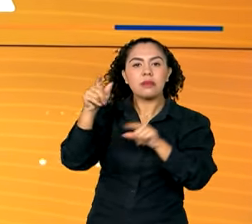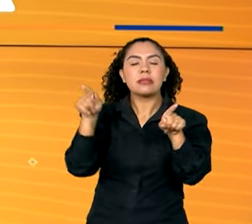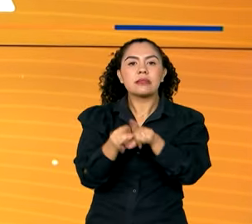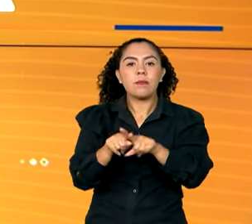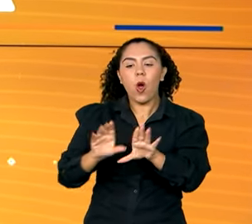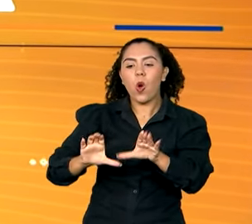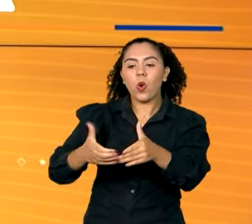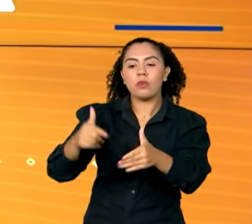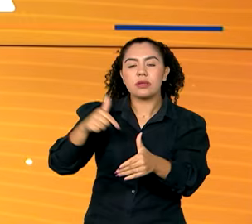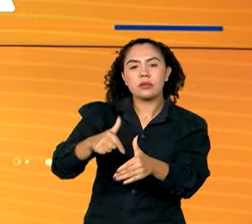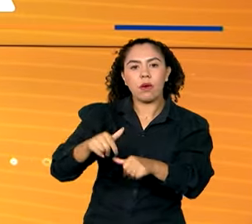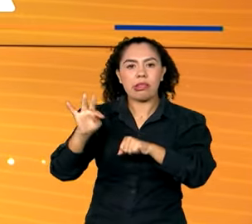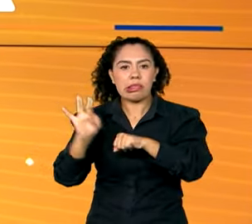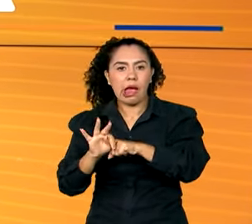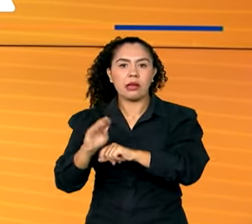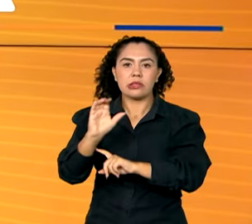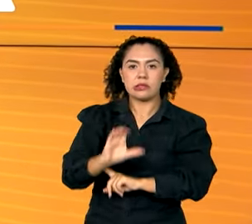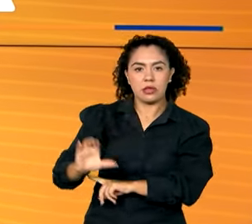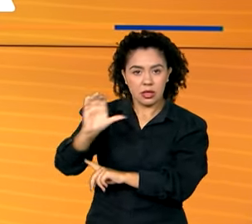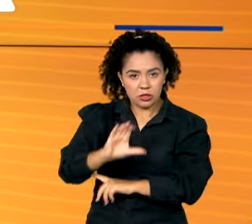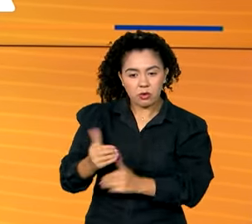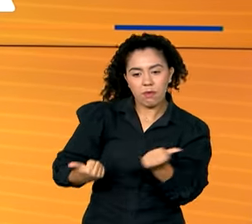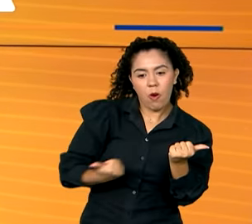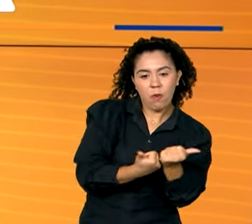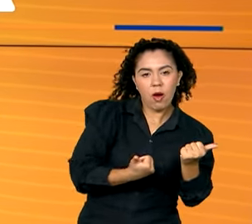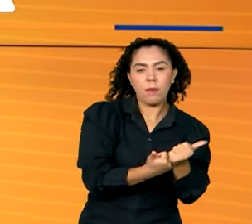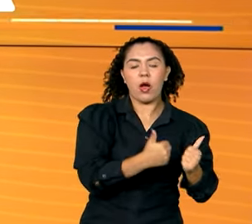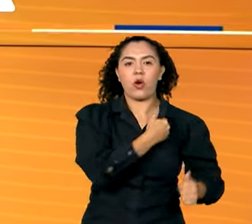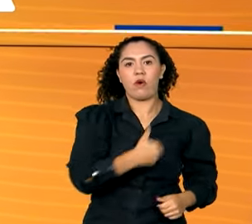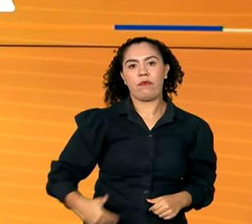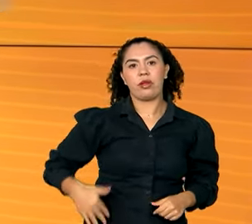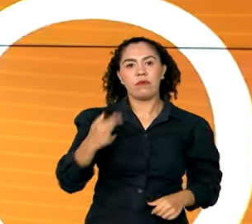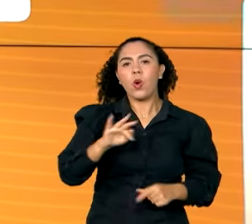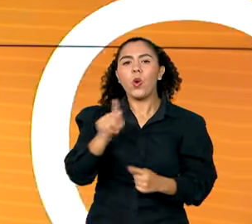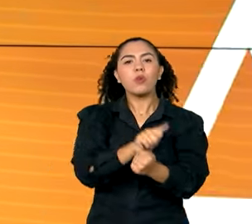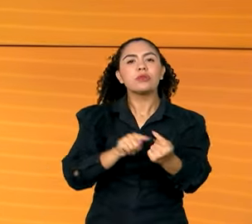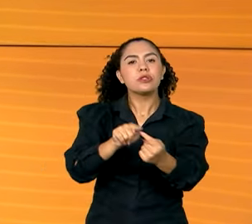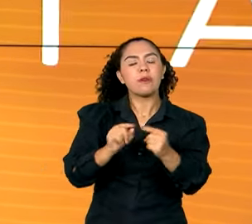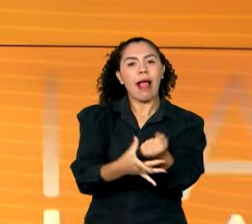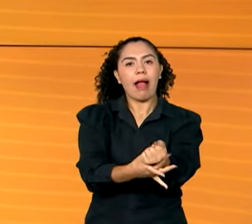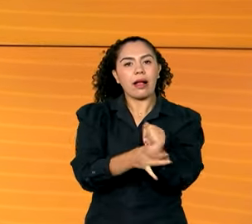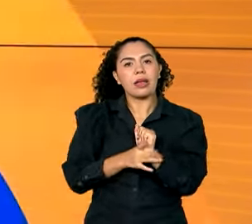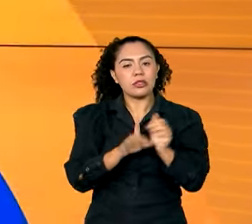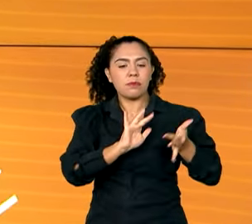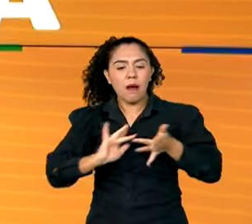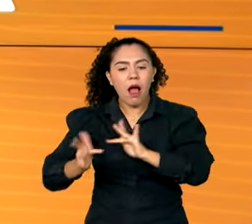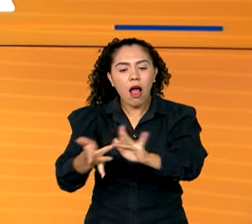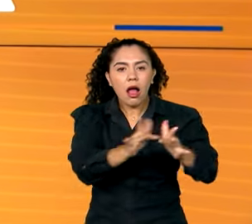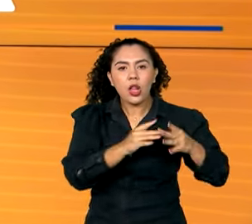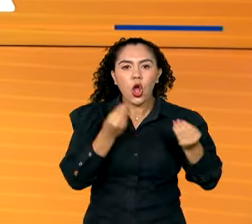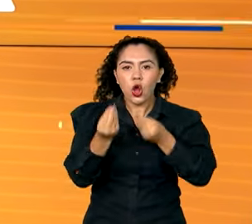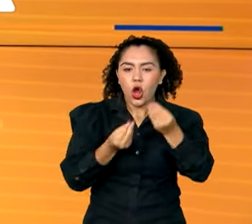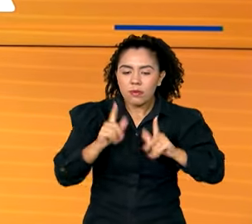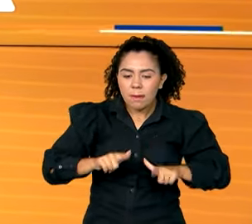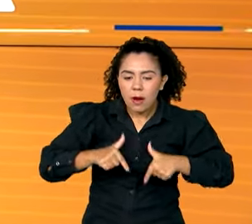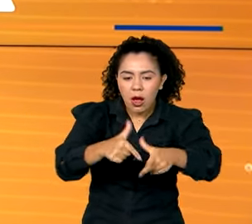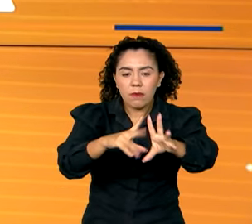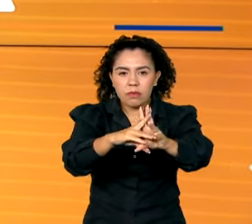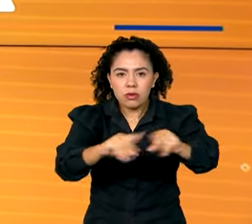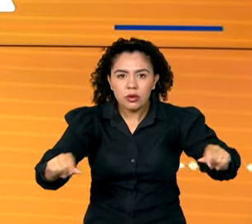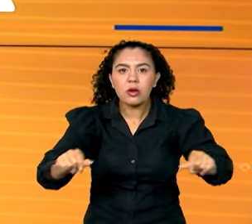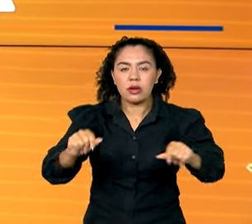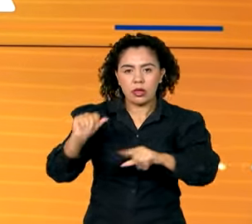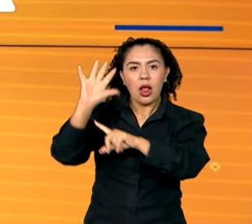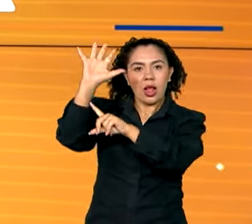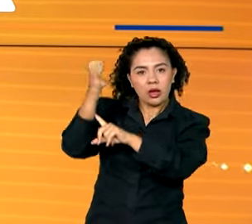suporte às ações do governo federal. Segundo ele, a intenção é garantir uma maior articulação no combate aos efeitos do clima em parceria com